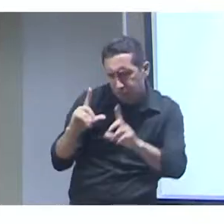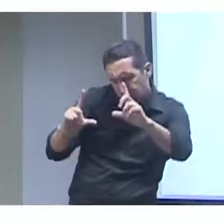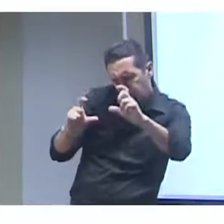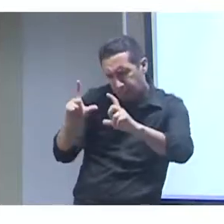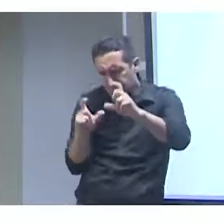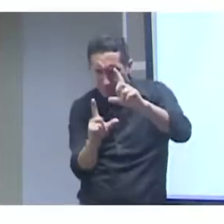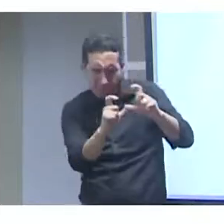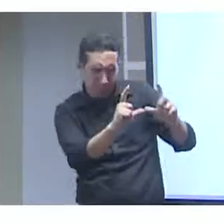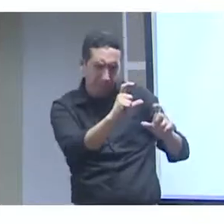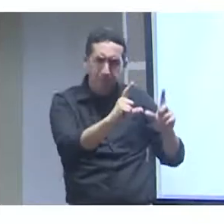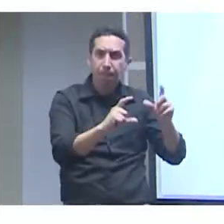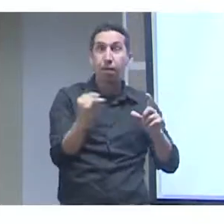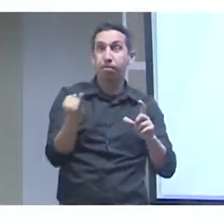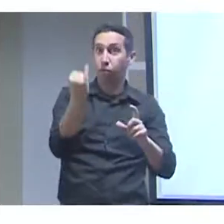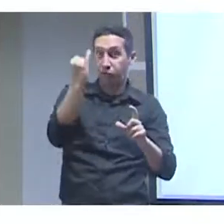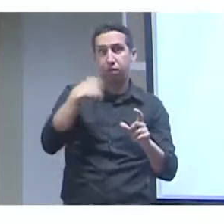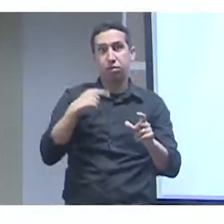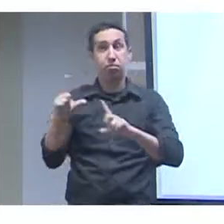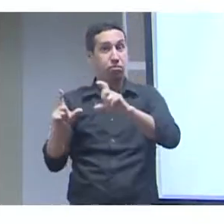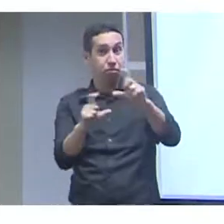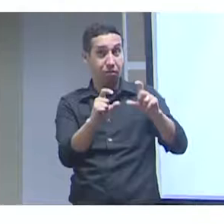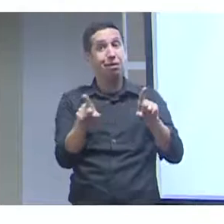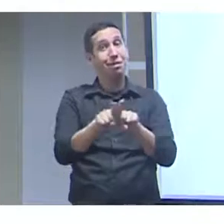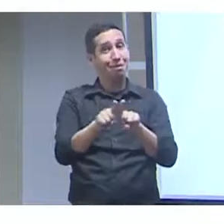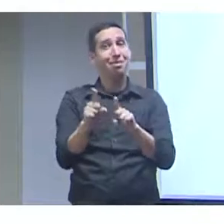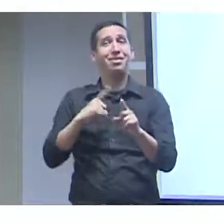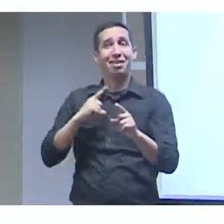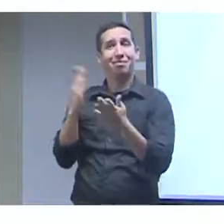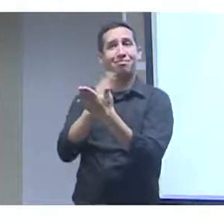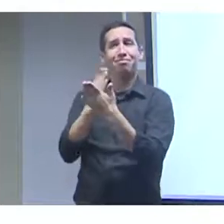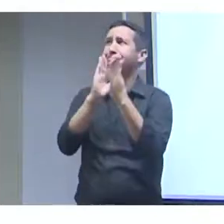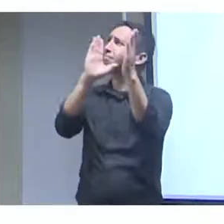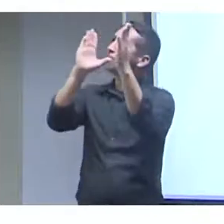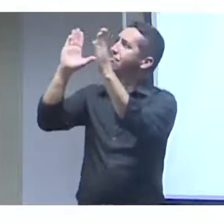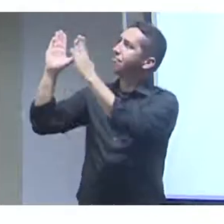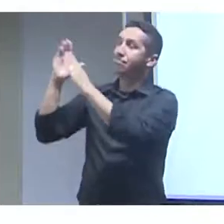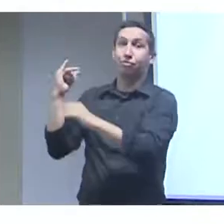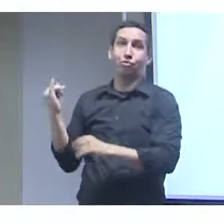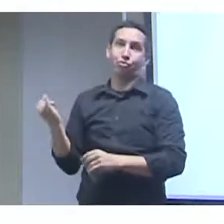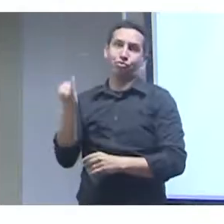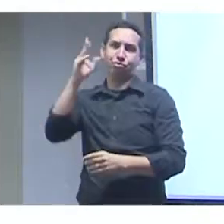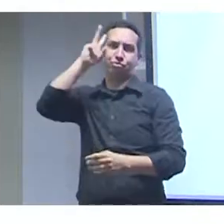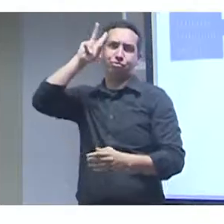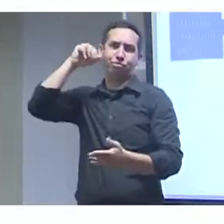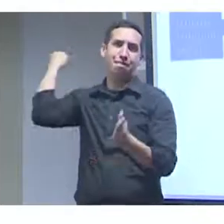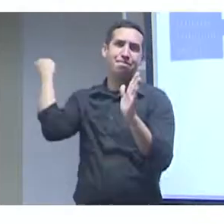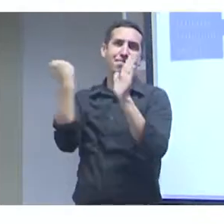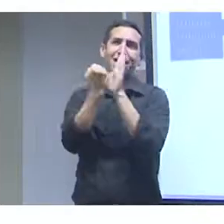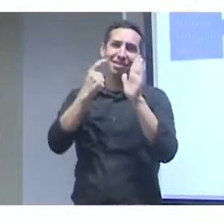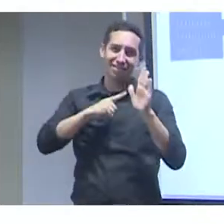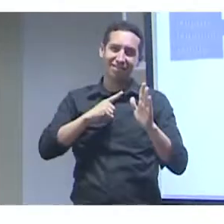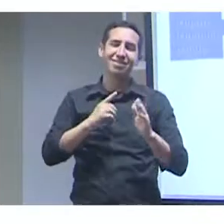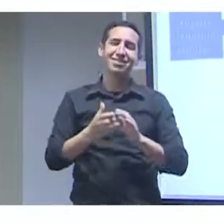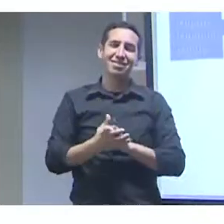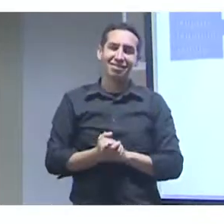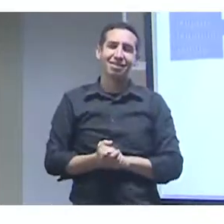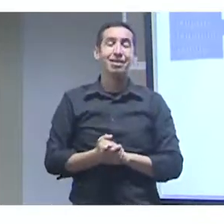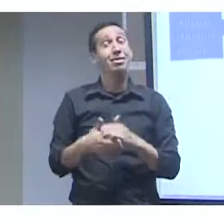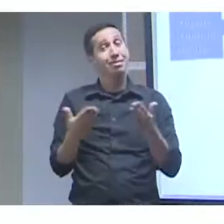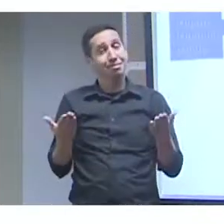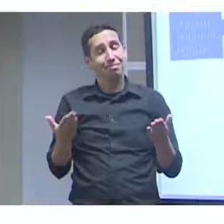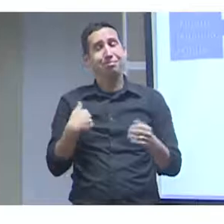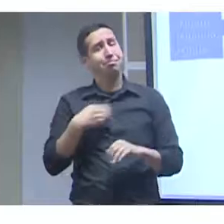documentos, imagens, os pesquisadores saem para coletar plantas e tiram um conjunto de fotos da flora brasileira importantíssimo, sem falar na